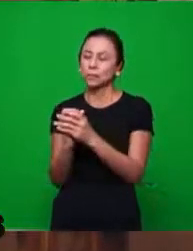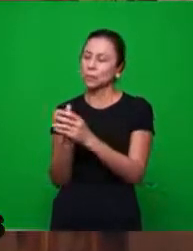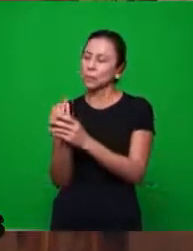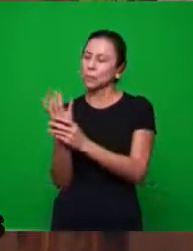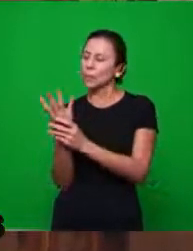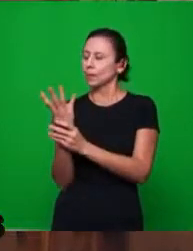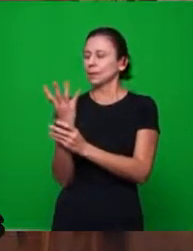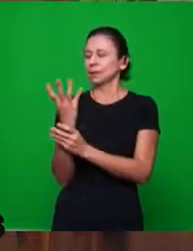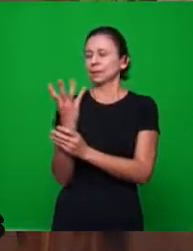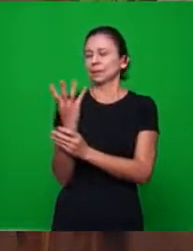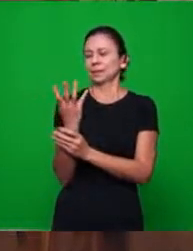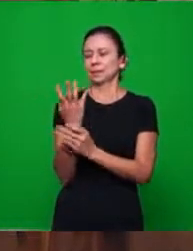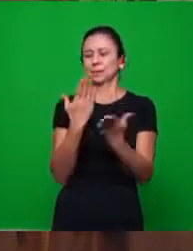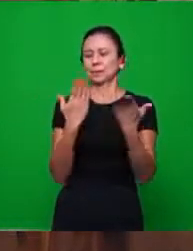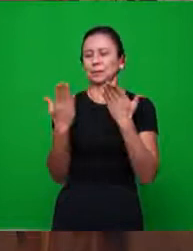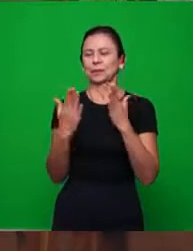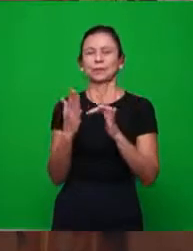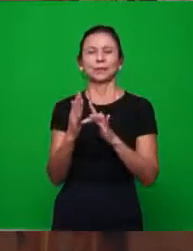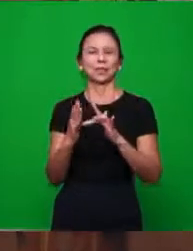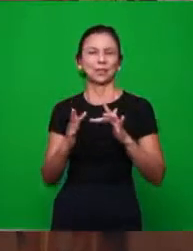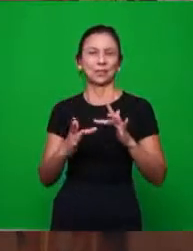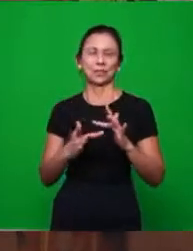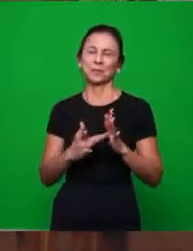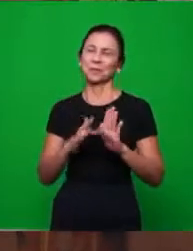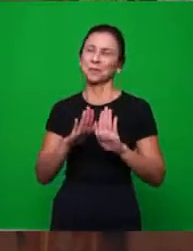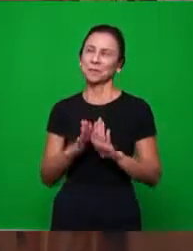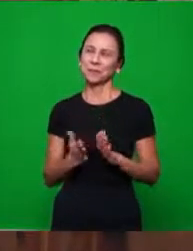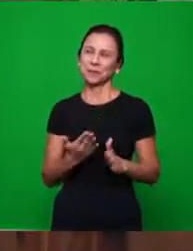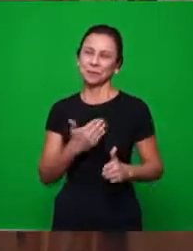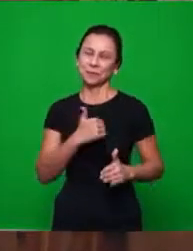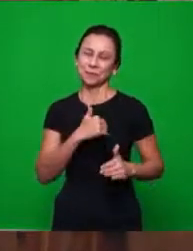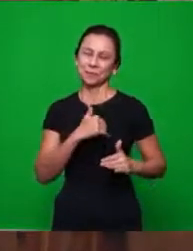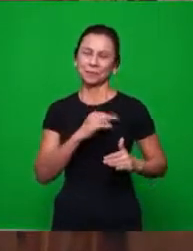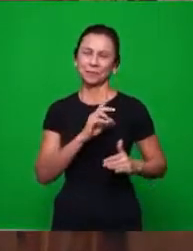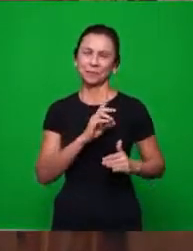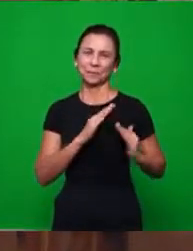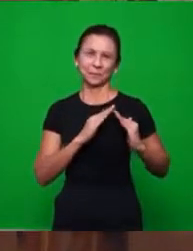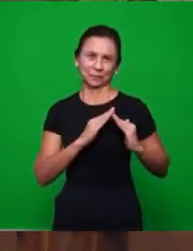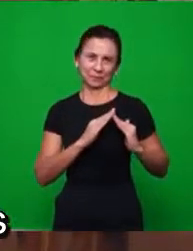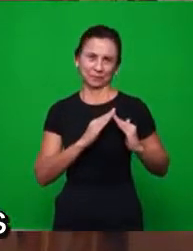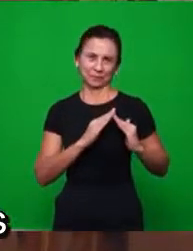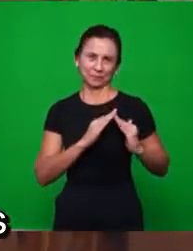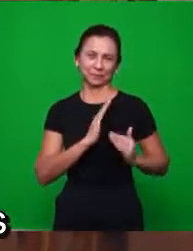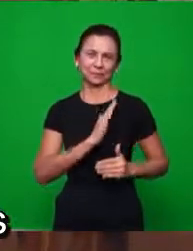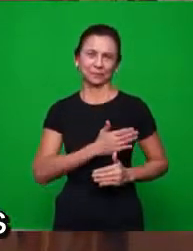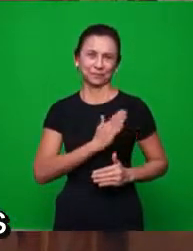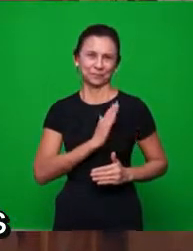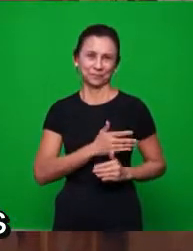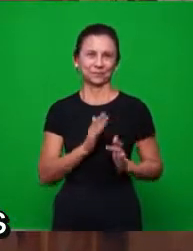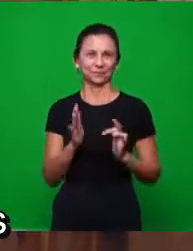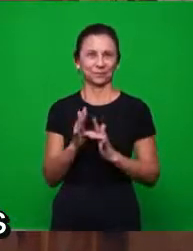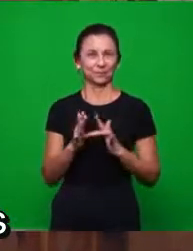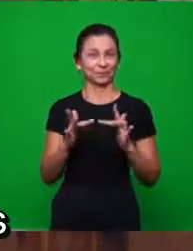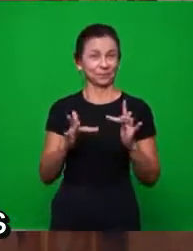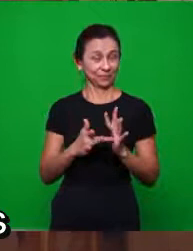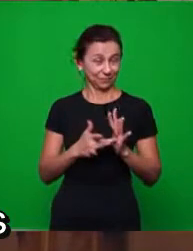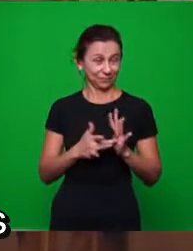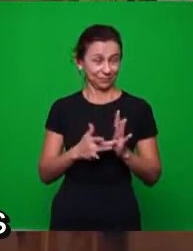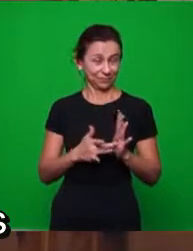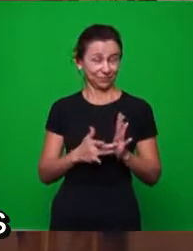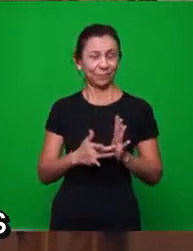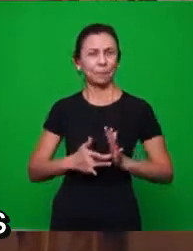em compensação, mas ele diz assim, mas ele mora no meu coração. Aí estava a grande mensagem